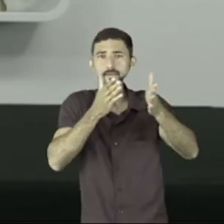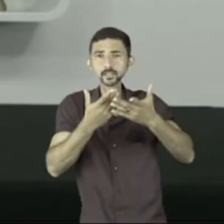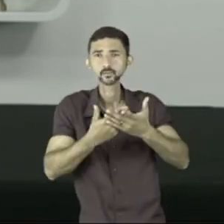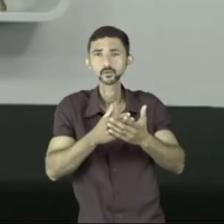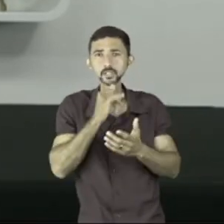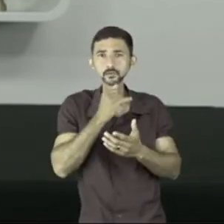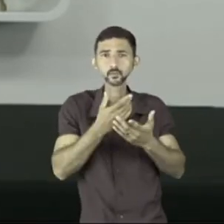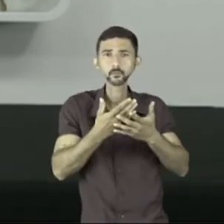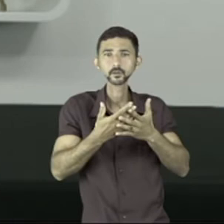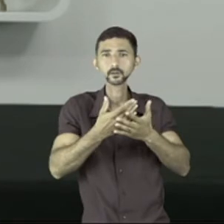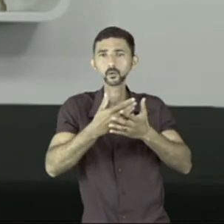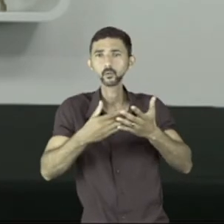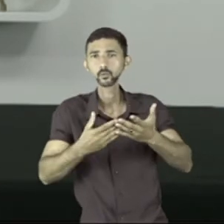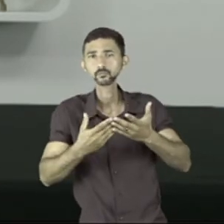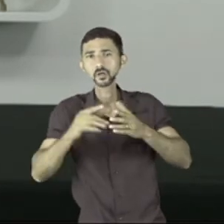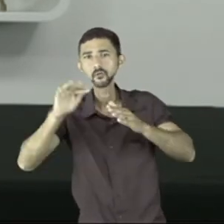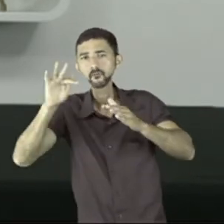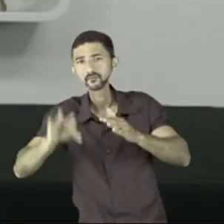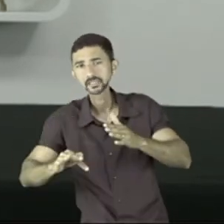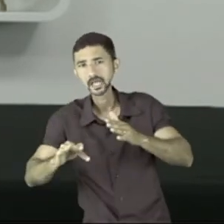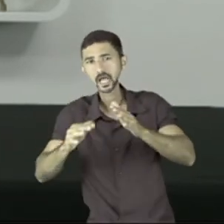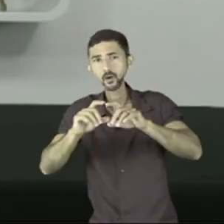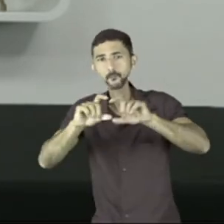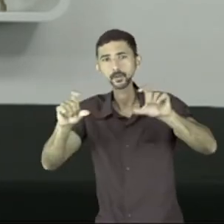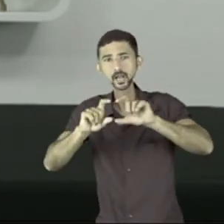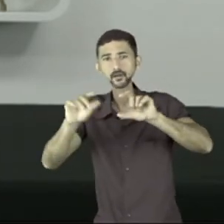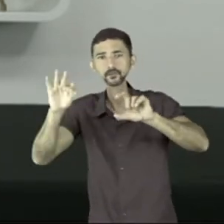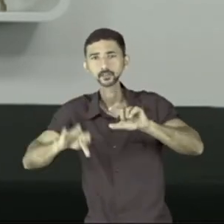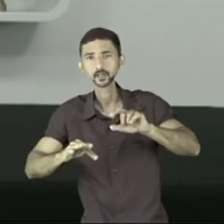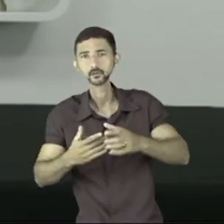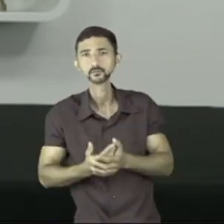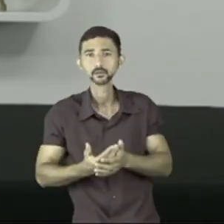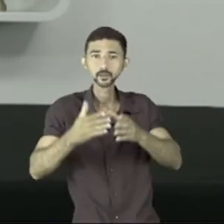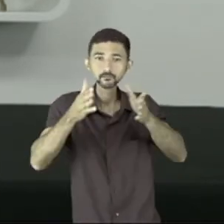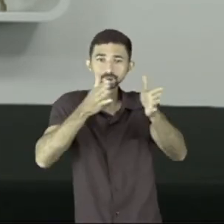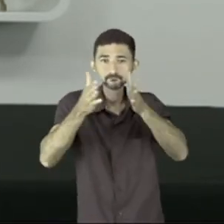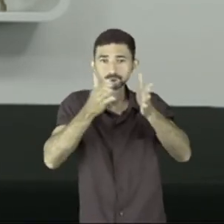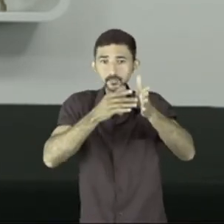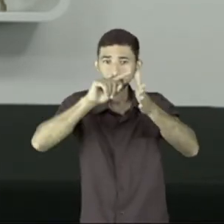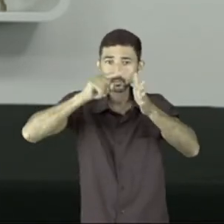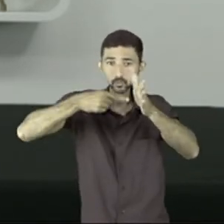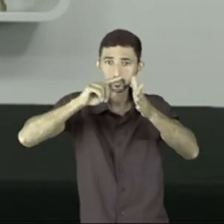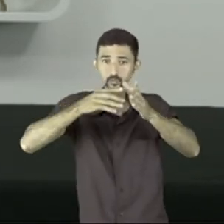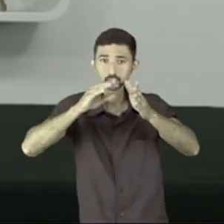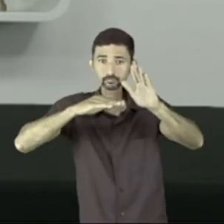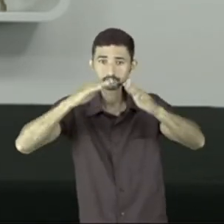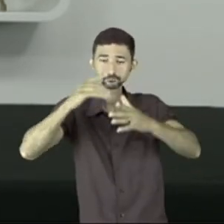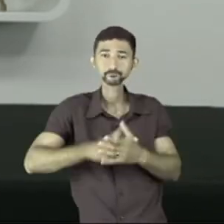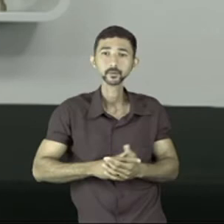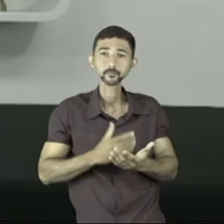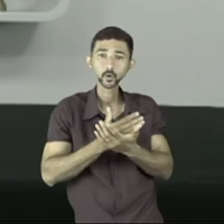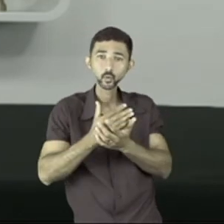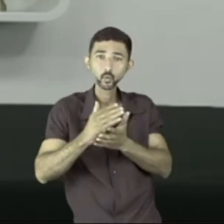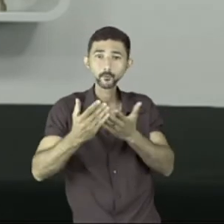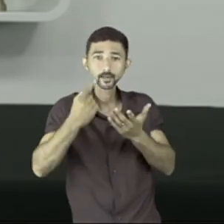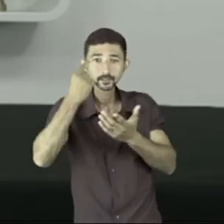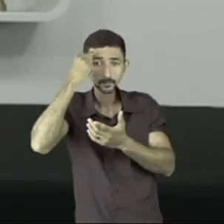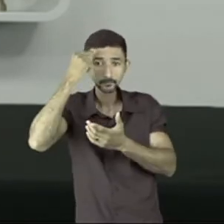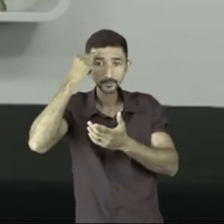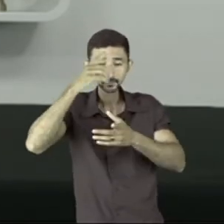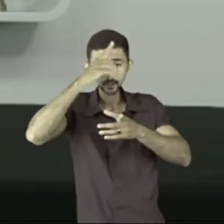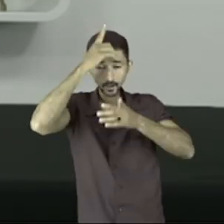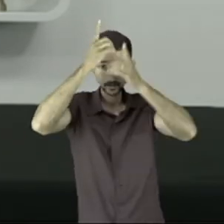não quer dizer que ele vai aparecer só no final do parágrafo. Ele precisa aparecer no meio dos parágrafos quando você começa e termina o